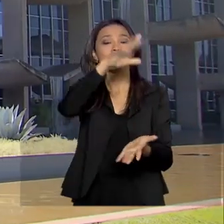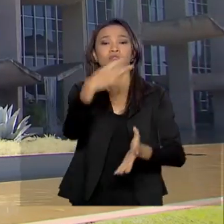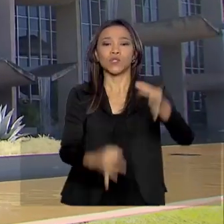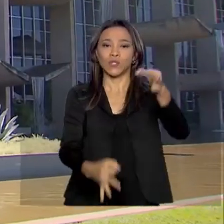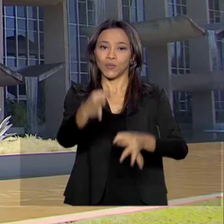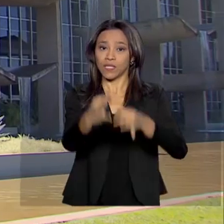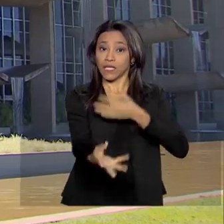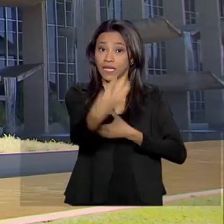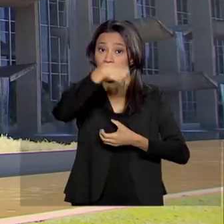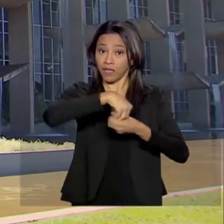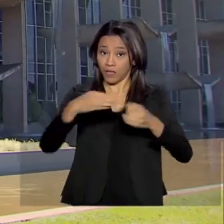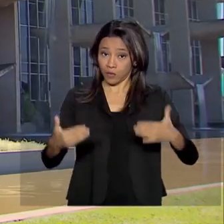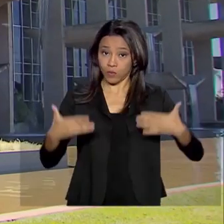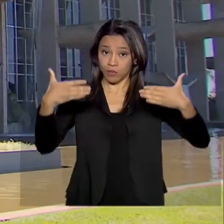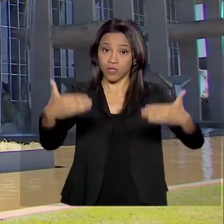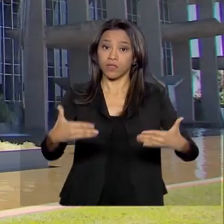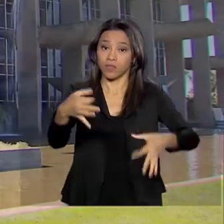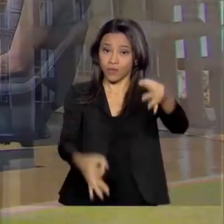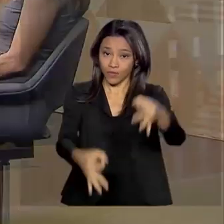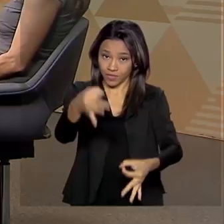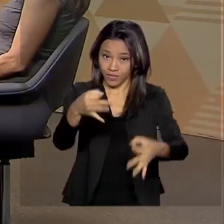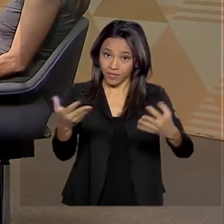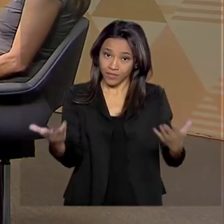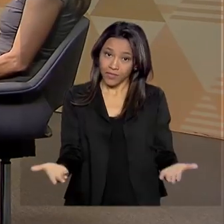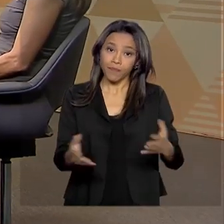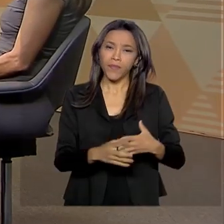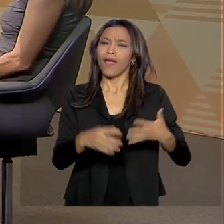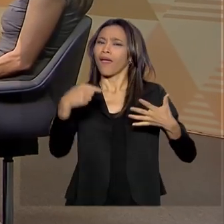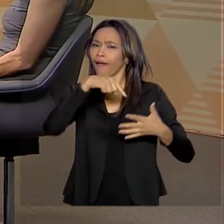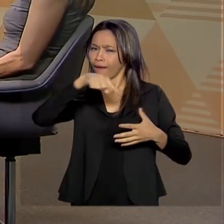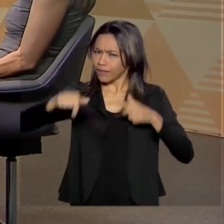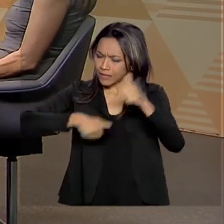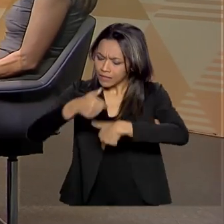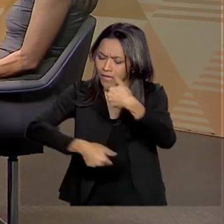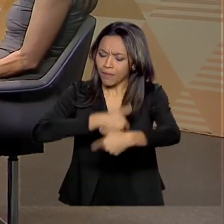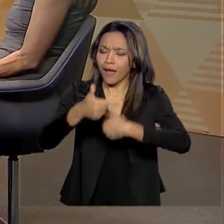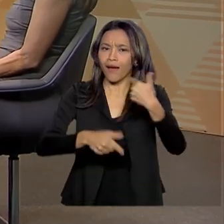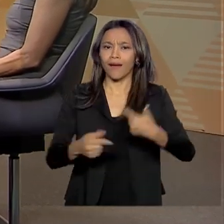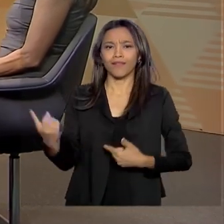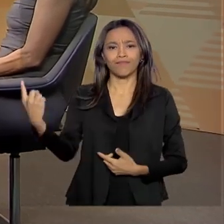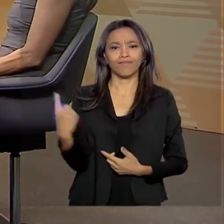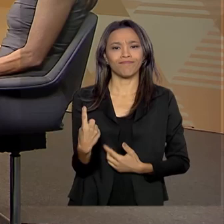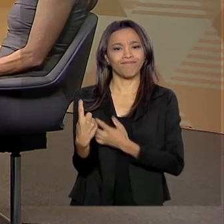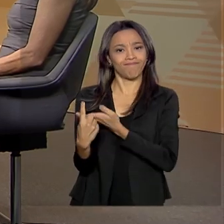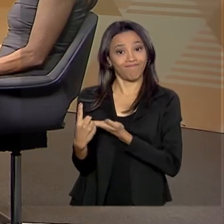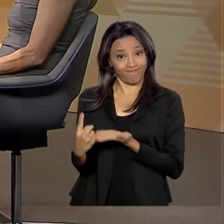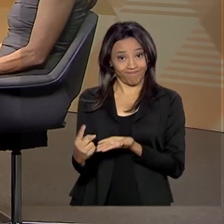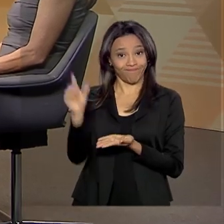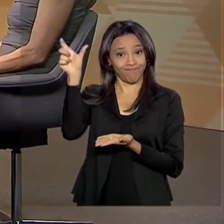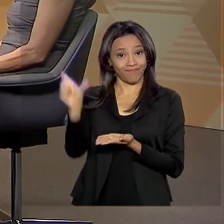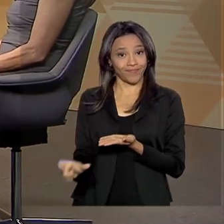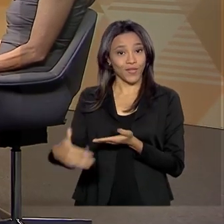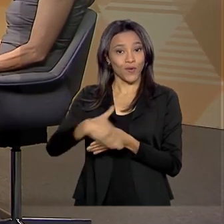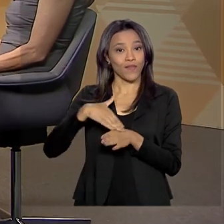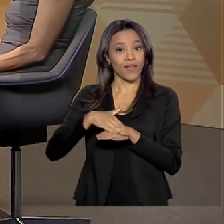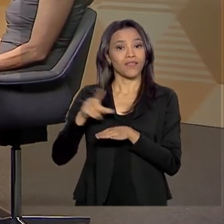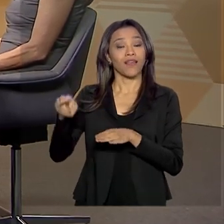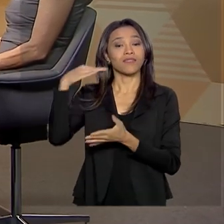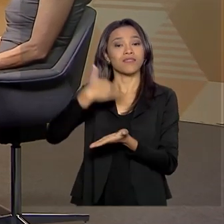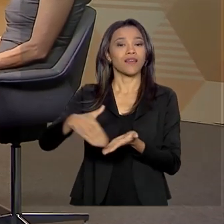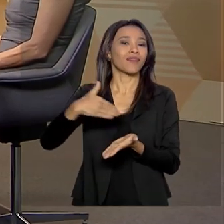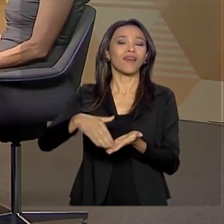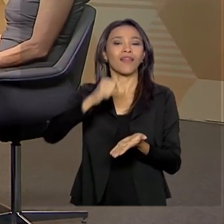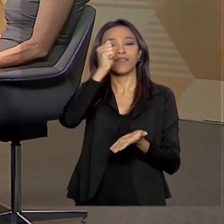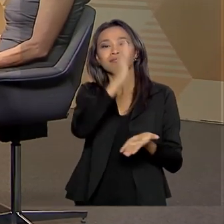Ministério da Justiça e Segurança Pública. Sobre todo este trabalho, quem conversa comigo aqui hoje no estúdio é a Secretária Nacional